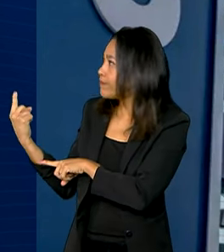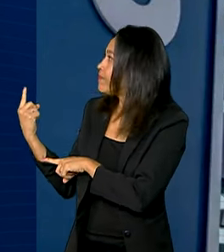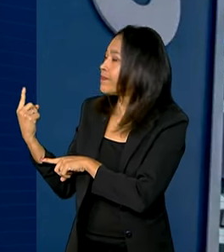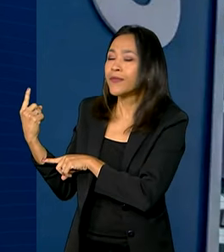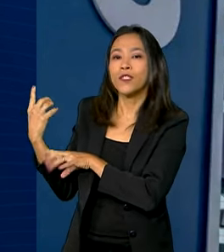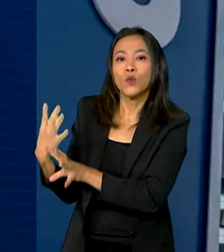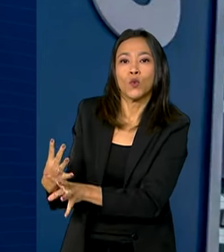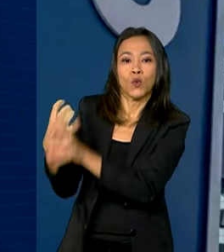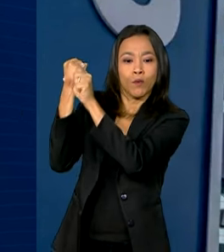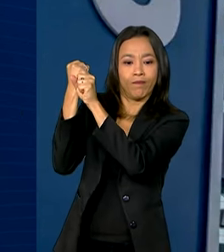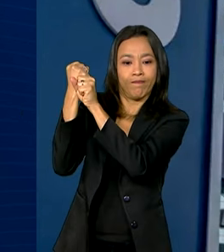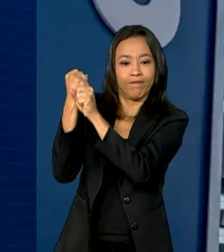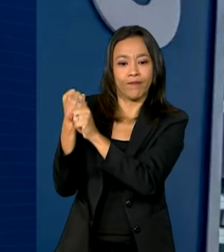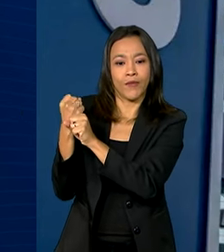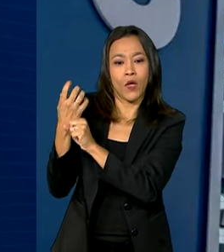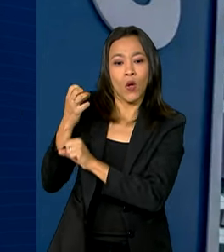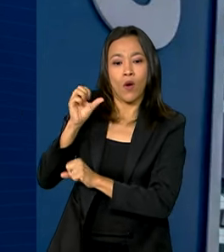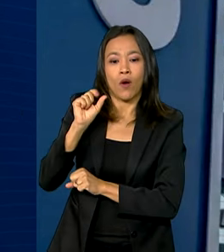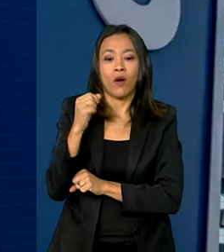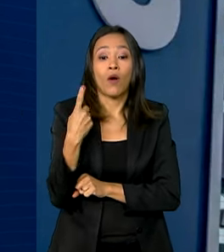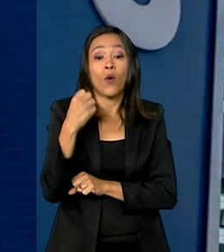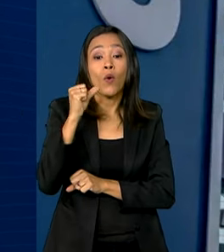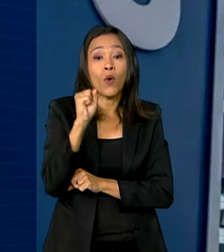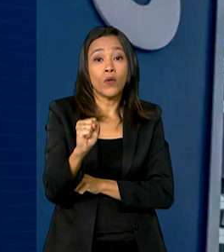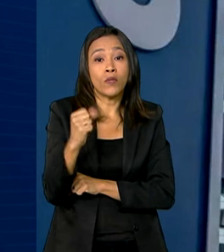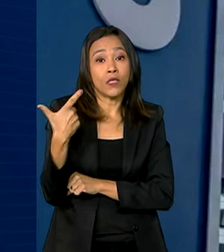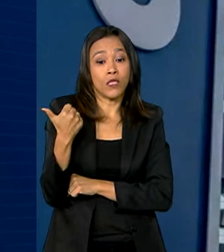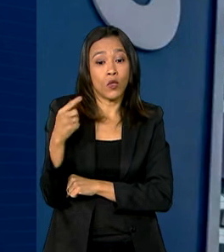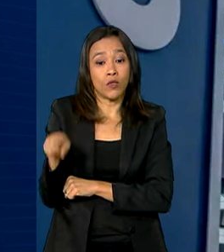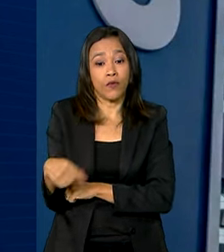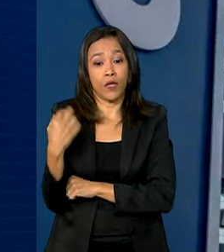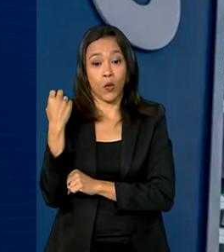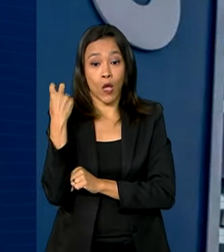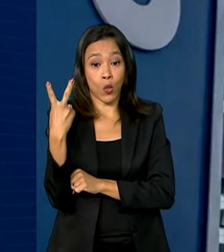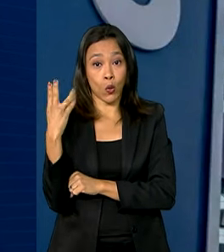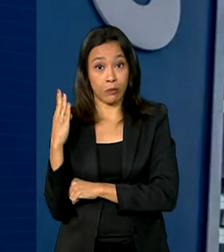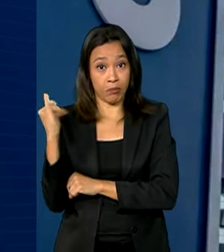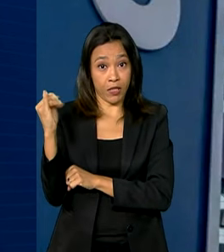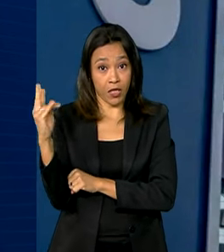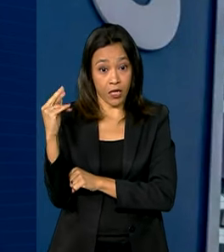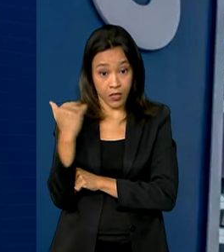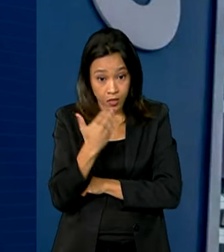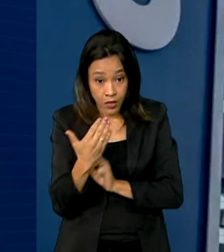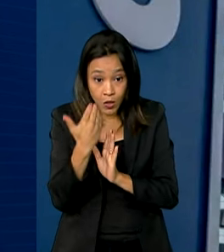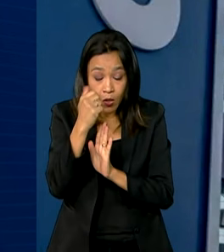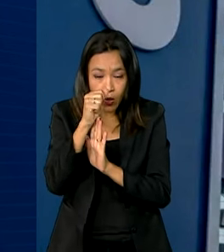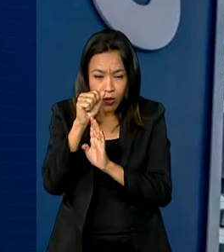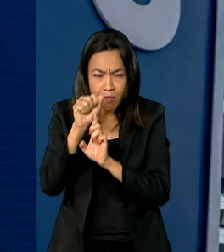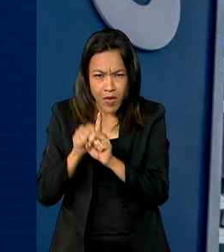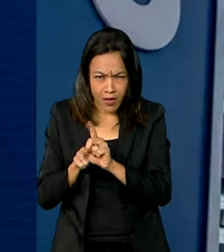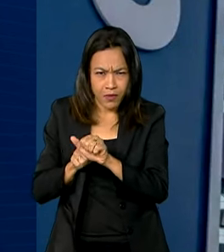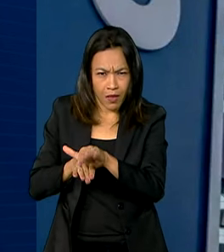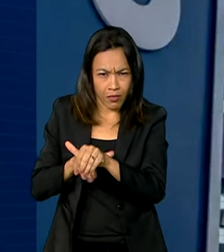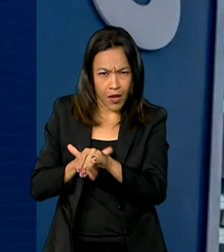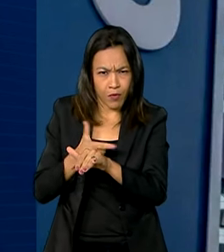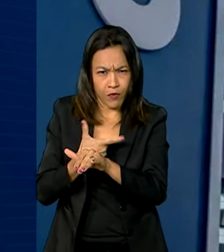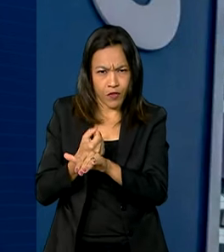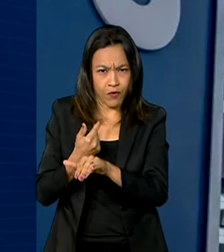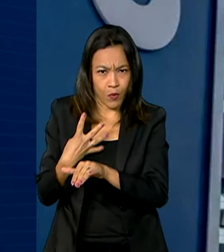saldo de R$ 812,2 bilhões em setembro de 2024,